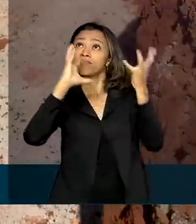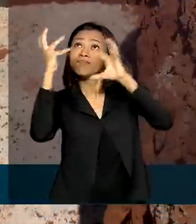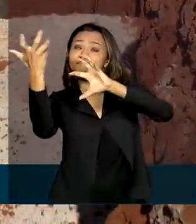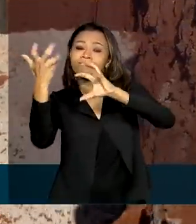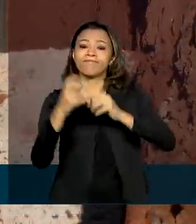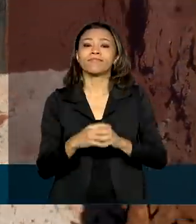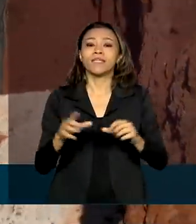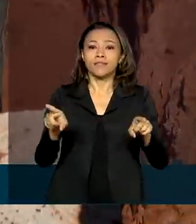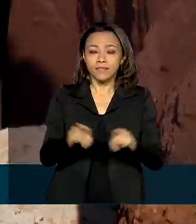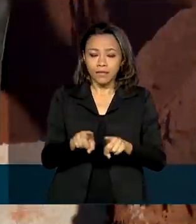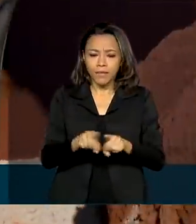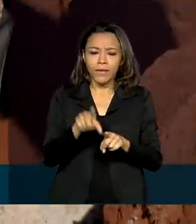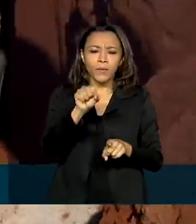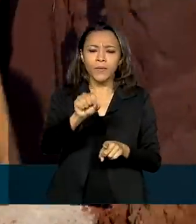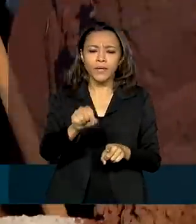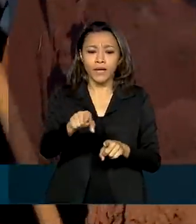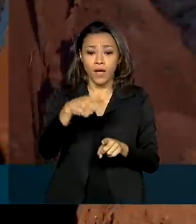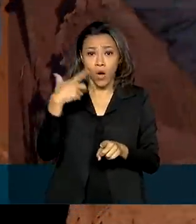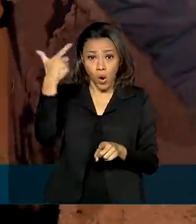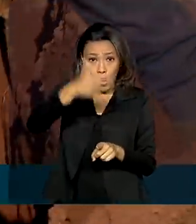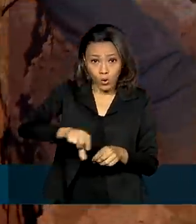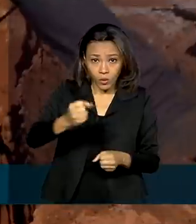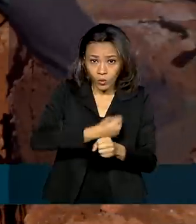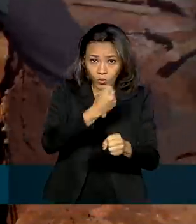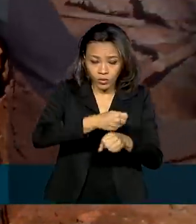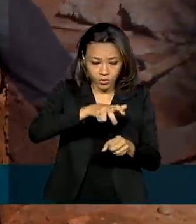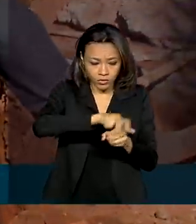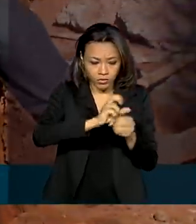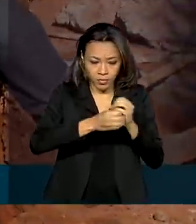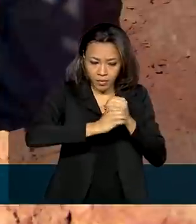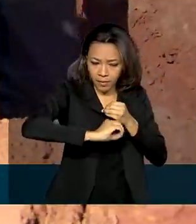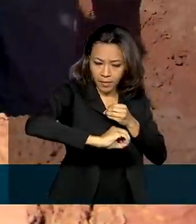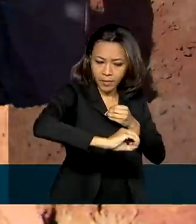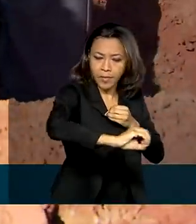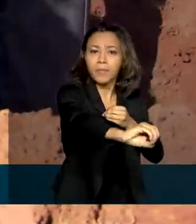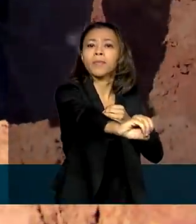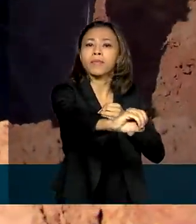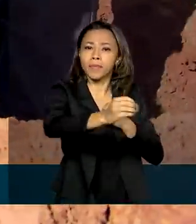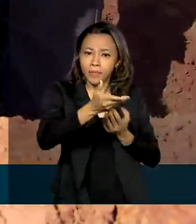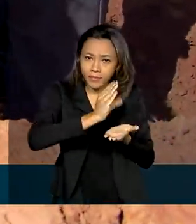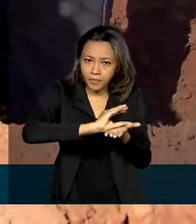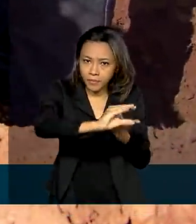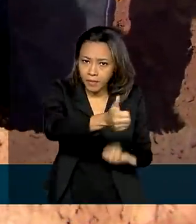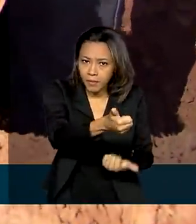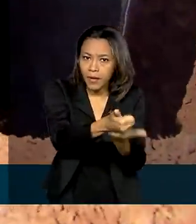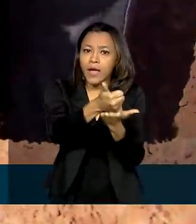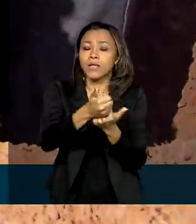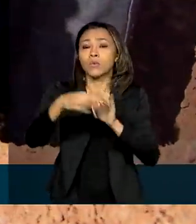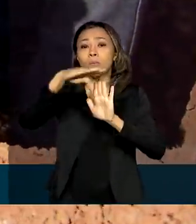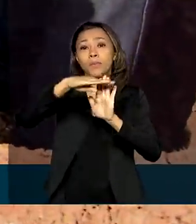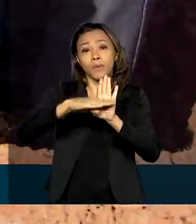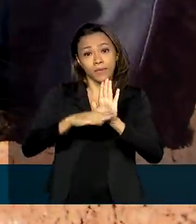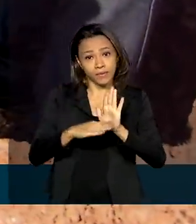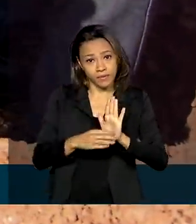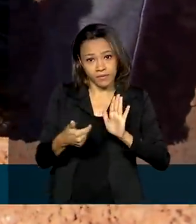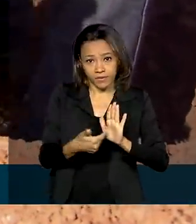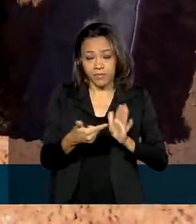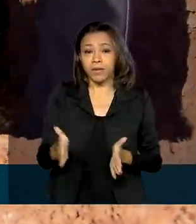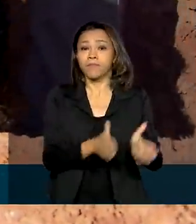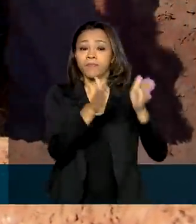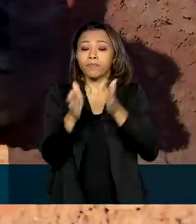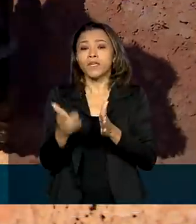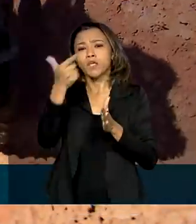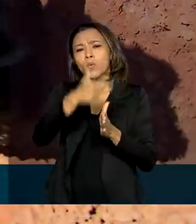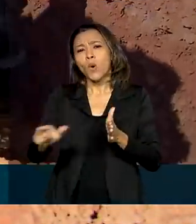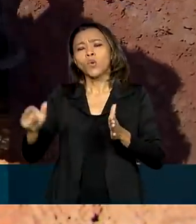Entre a destinação estão obras e ações de saneamento básico do programa Lixão Zero e outros